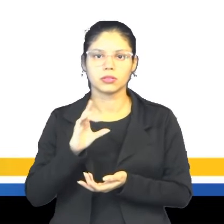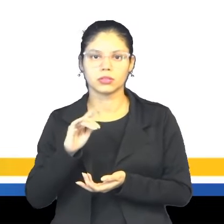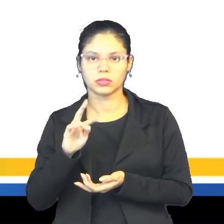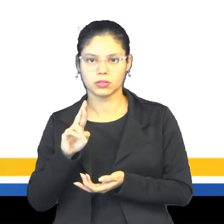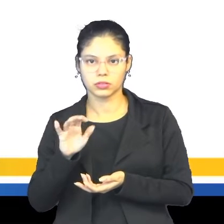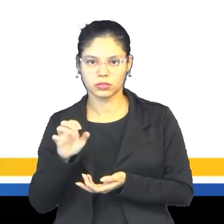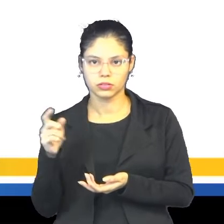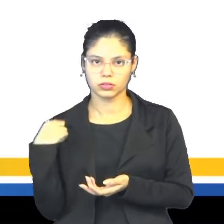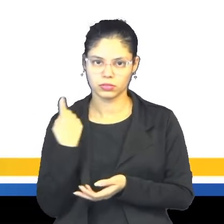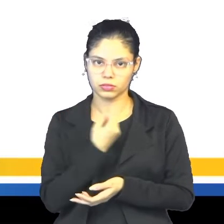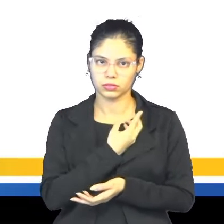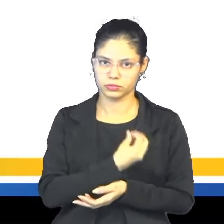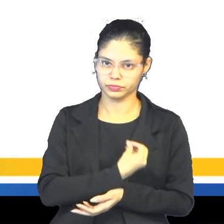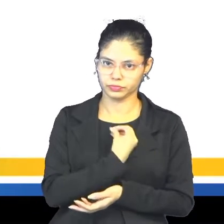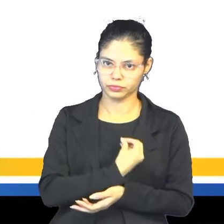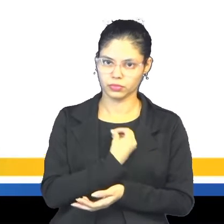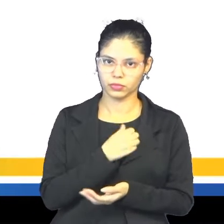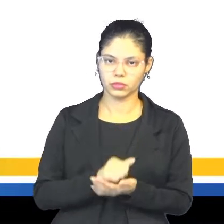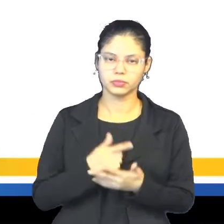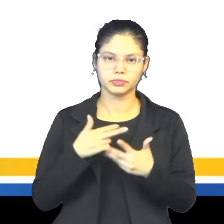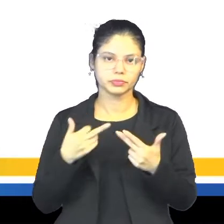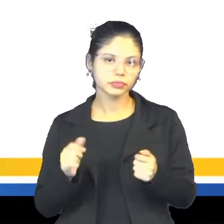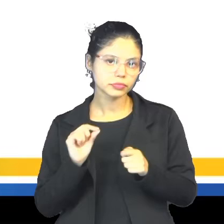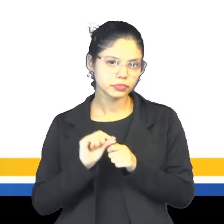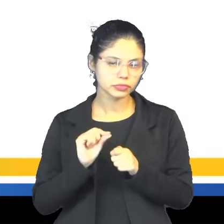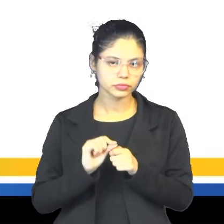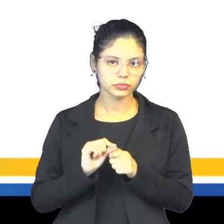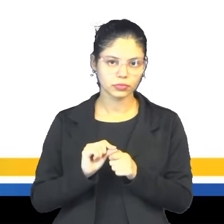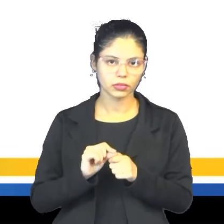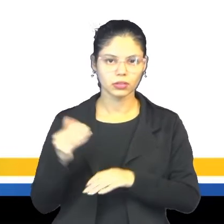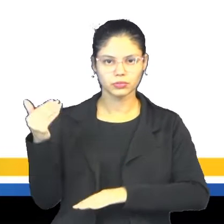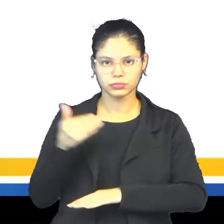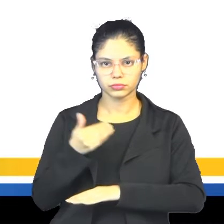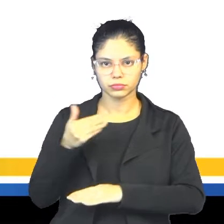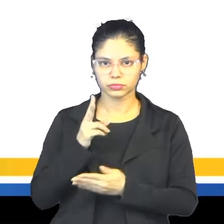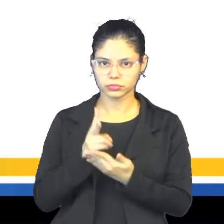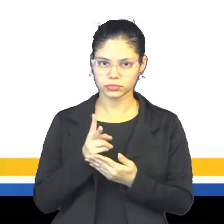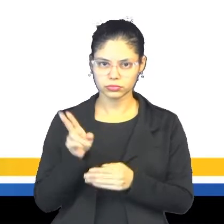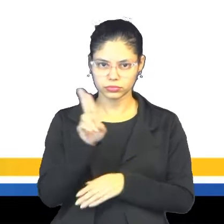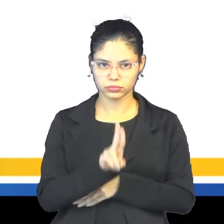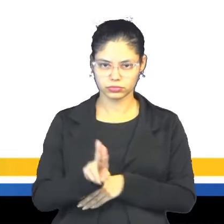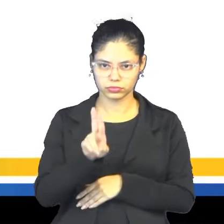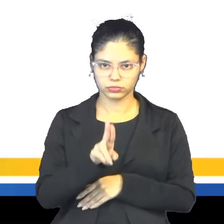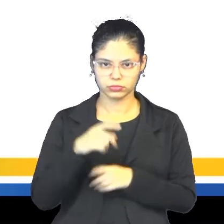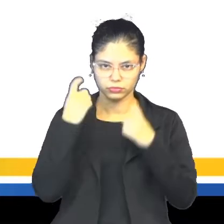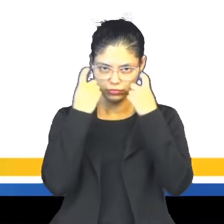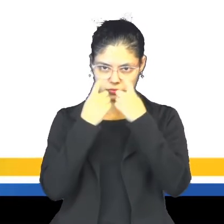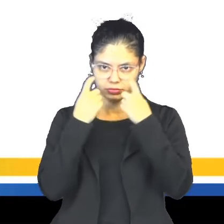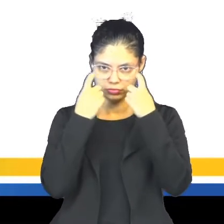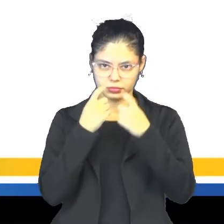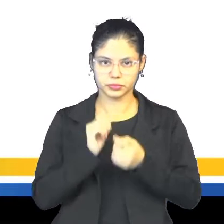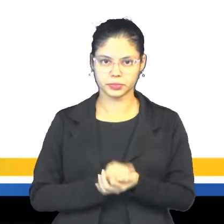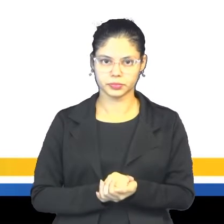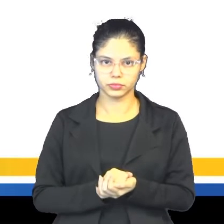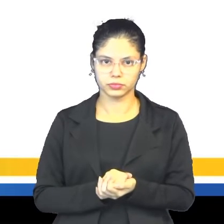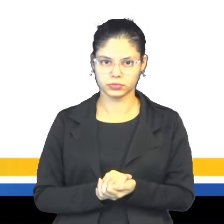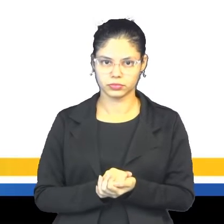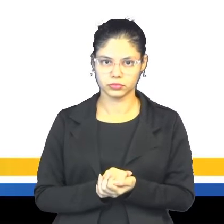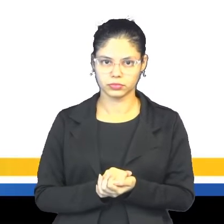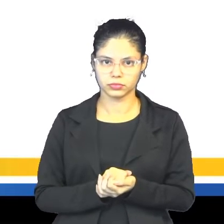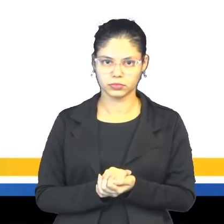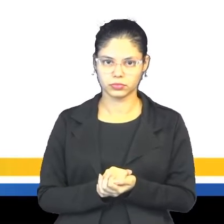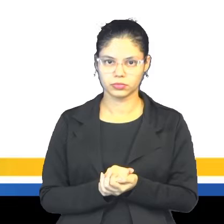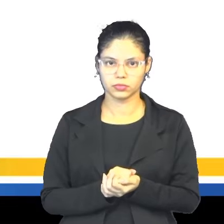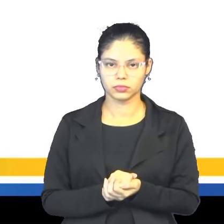vidas, coisas que fazemos com determinada frequência, nós utilizamos as seguintes expressões. Nós temos every